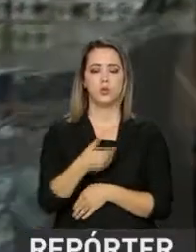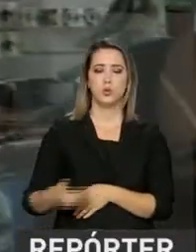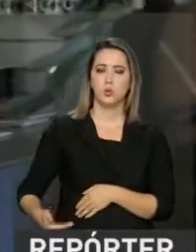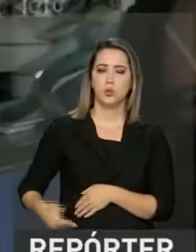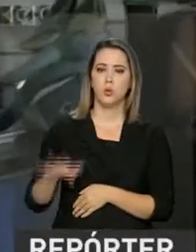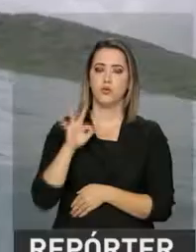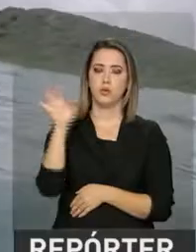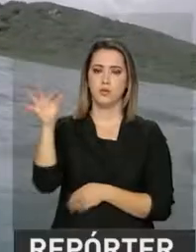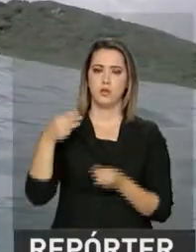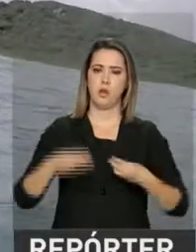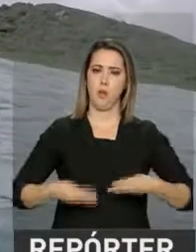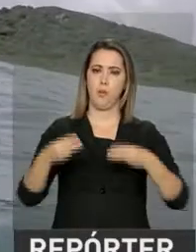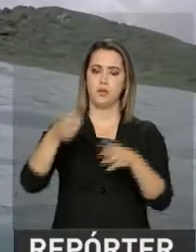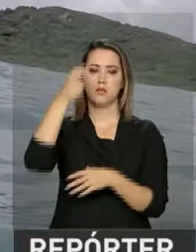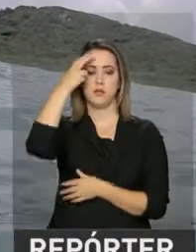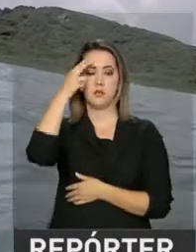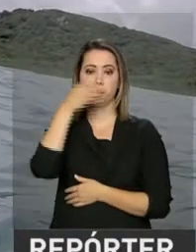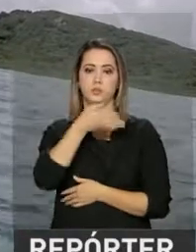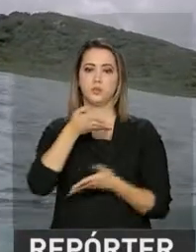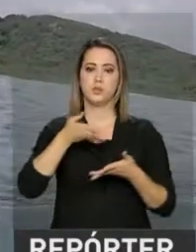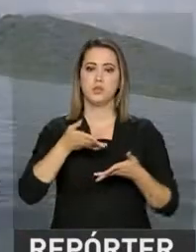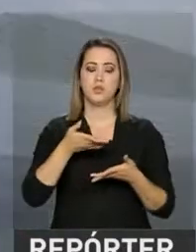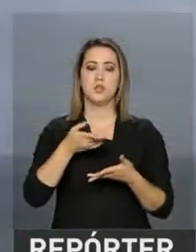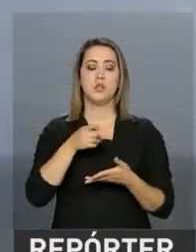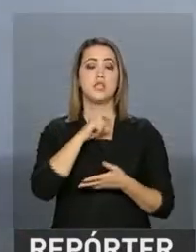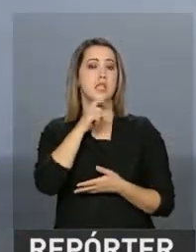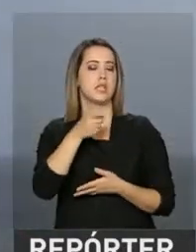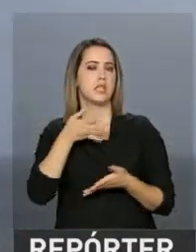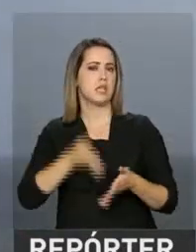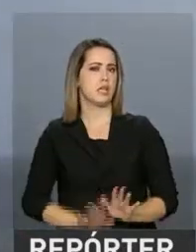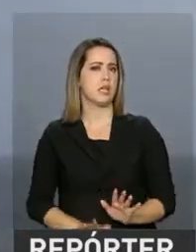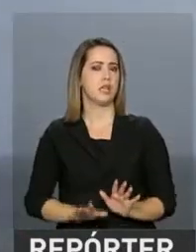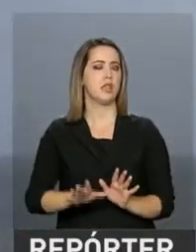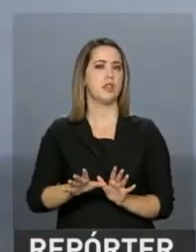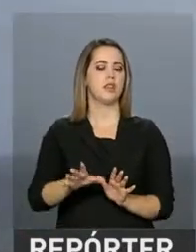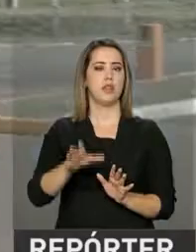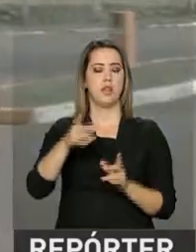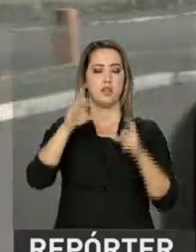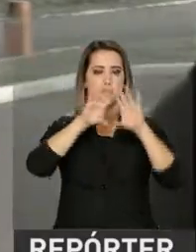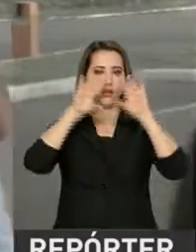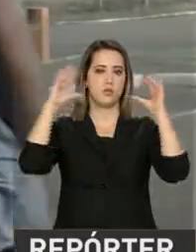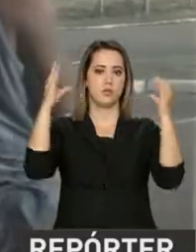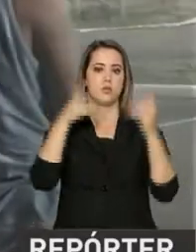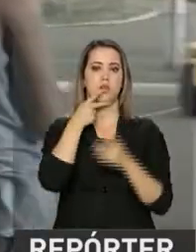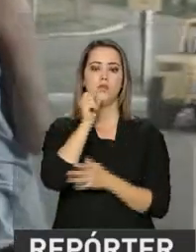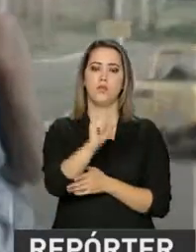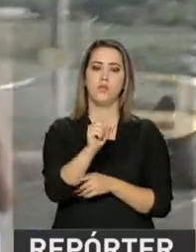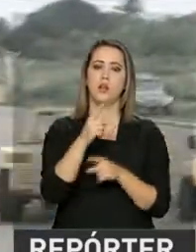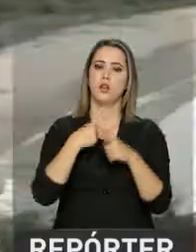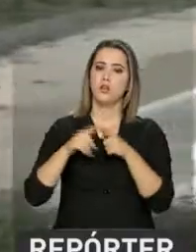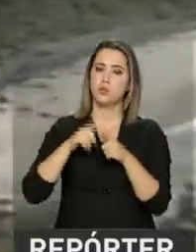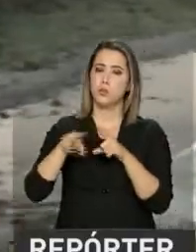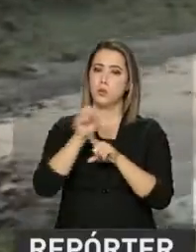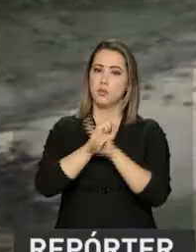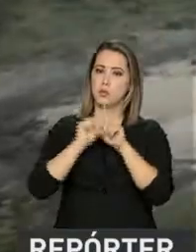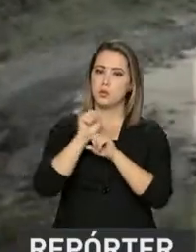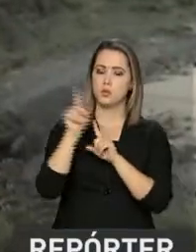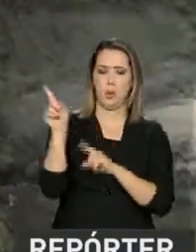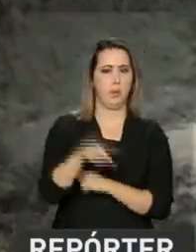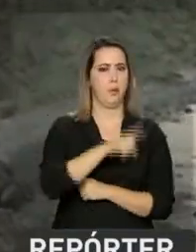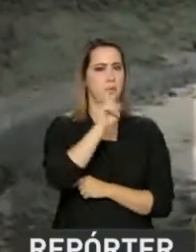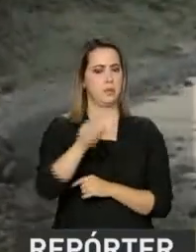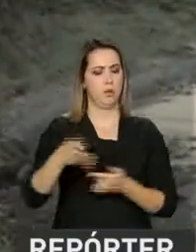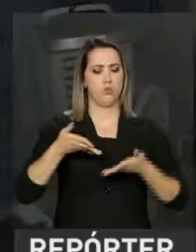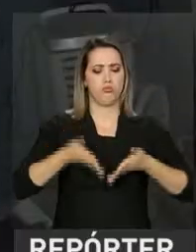Este último filme, Ninguém Nasce no Paraíso, rodado em Fernando de Noronha, trata de uma questão social, que é a proibição de